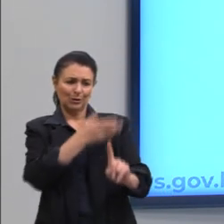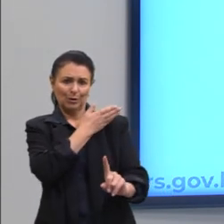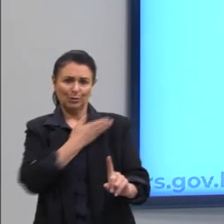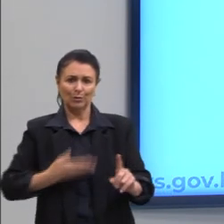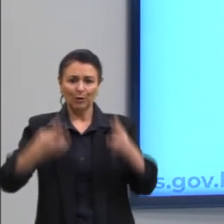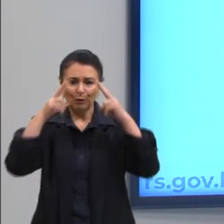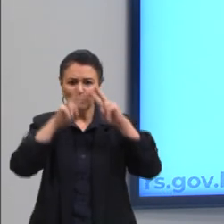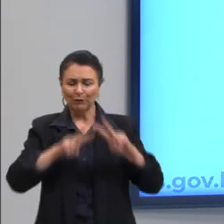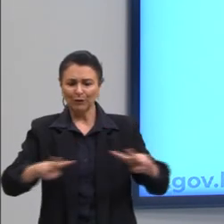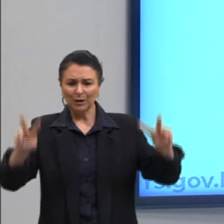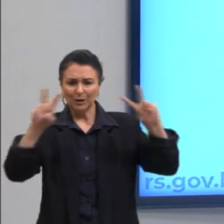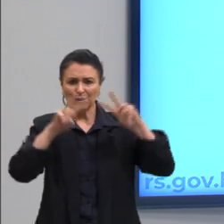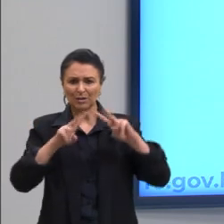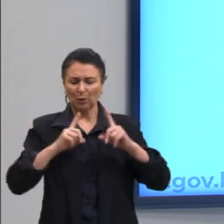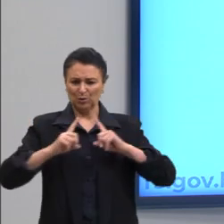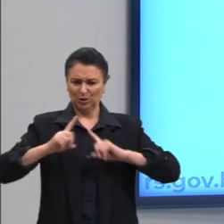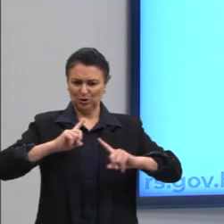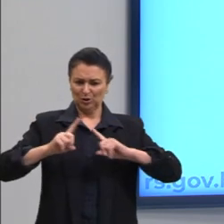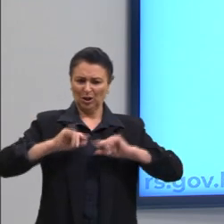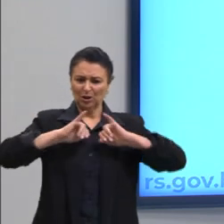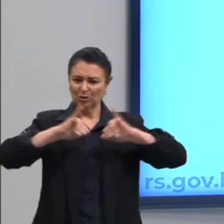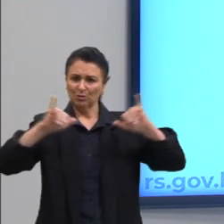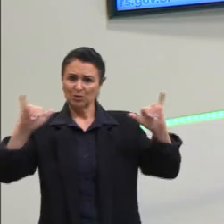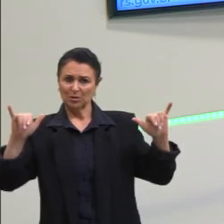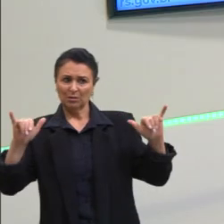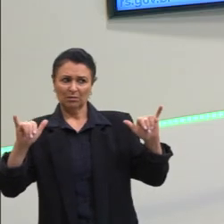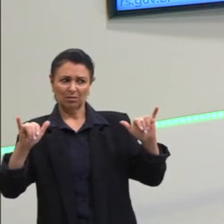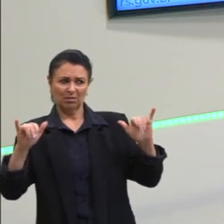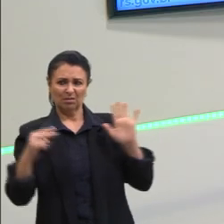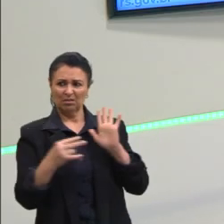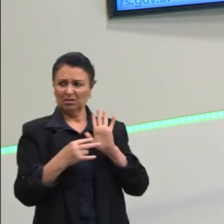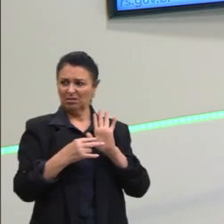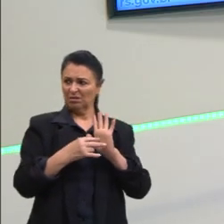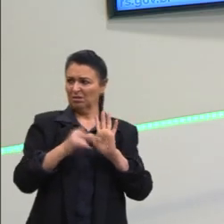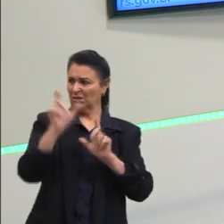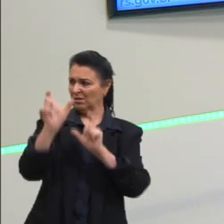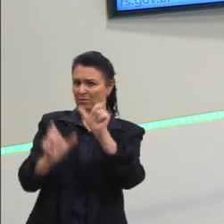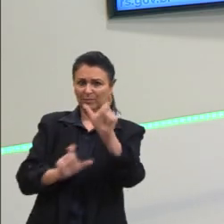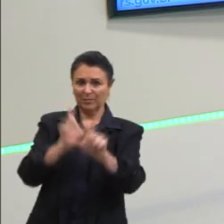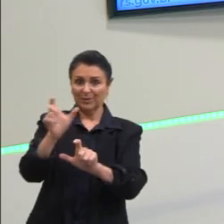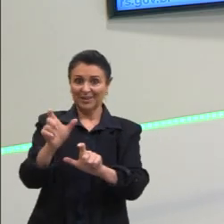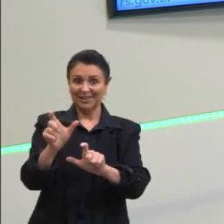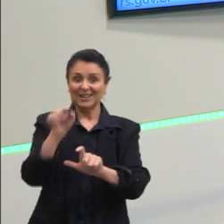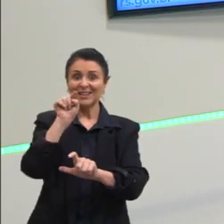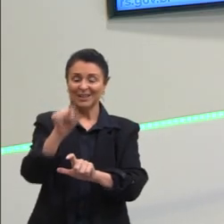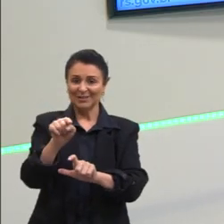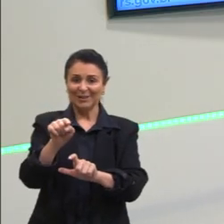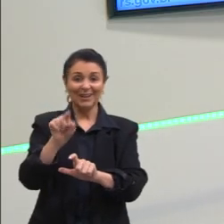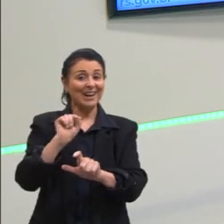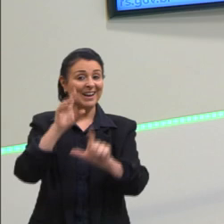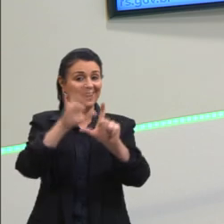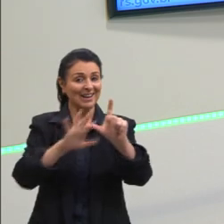crítica sobre uma notícia que despertou a atenção do público, isso é a receita para uma charge.